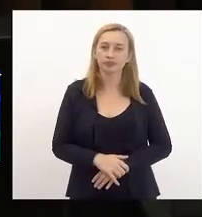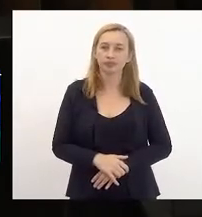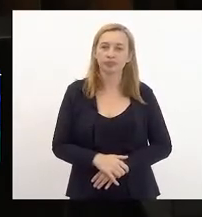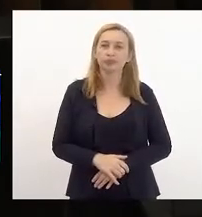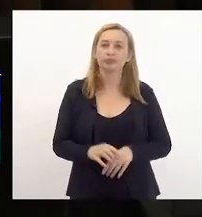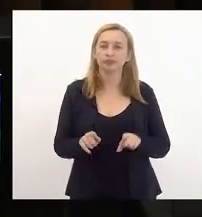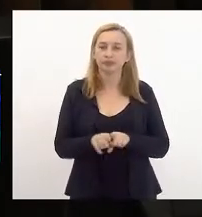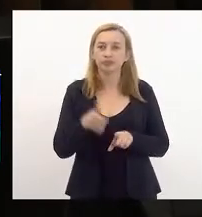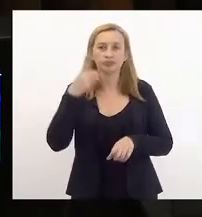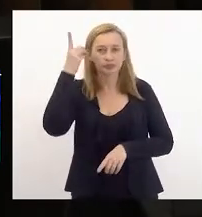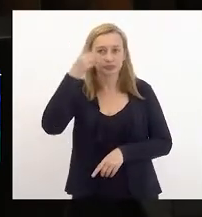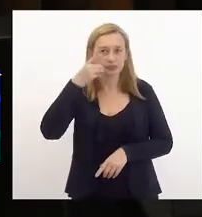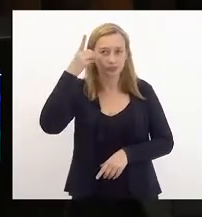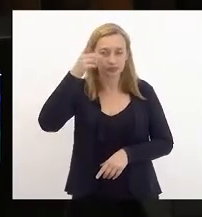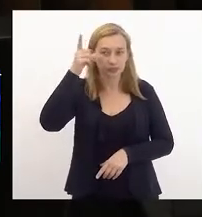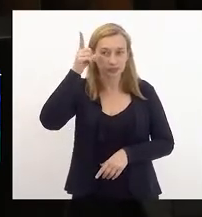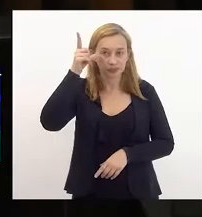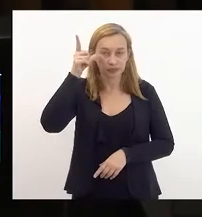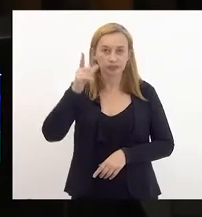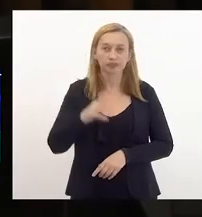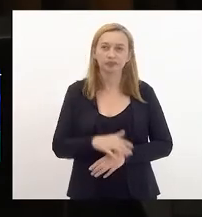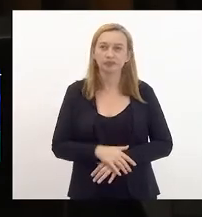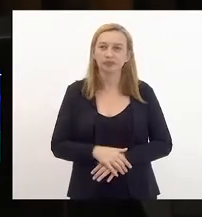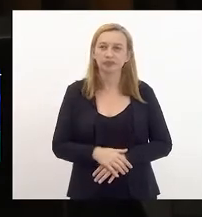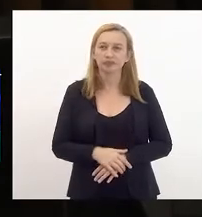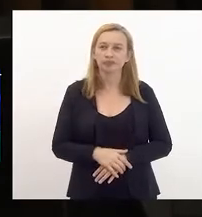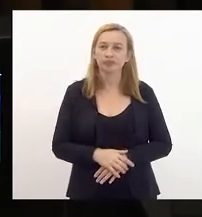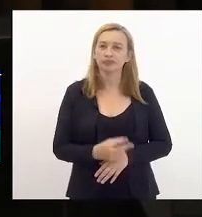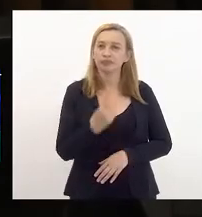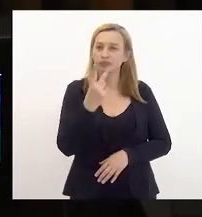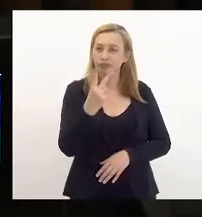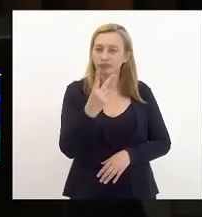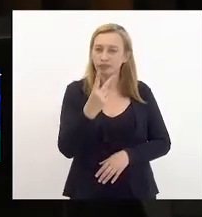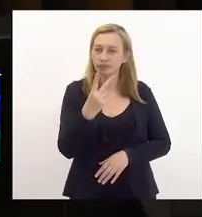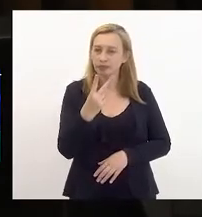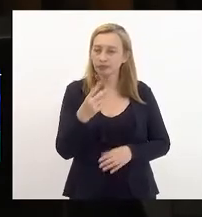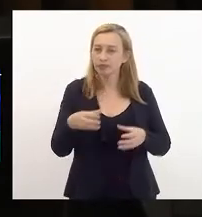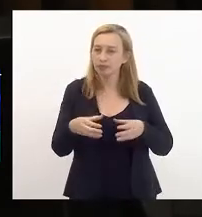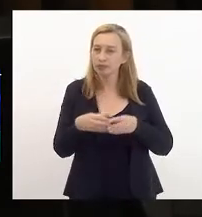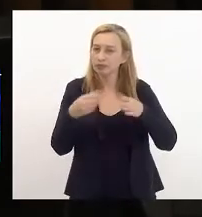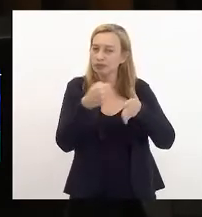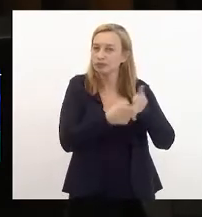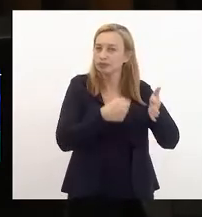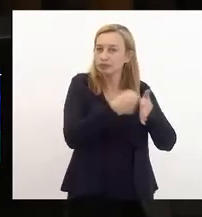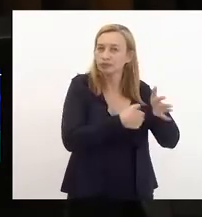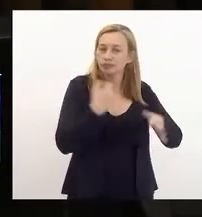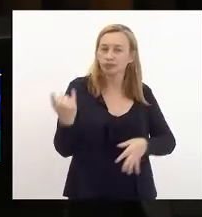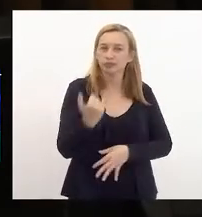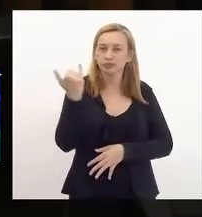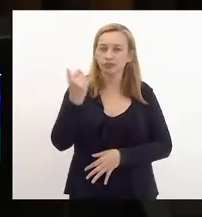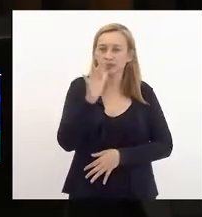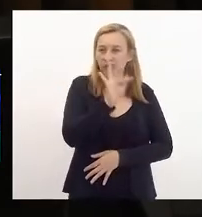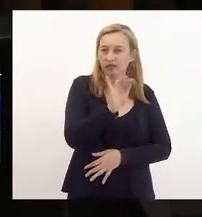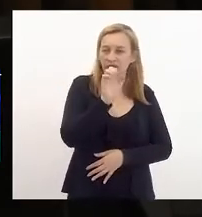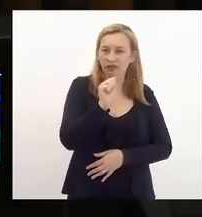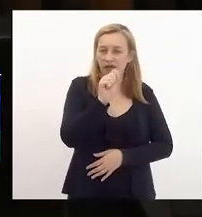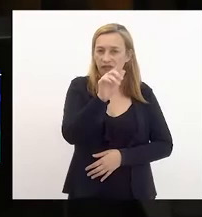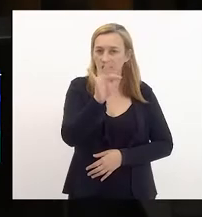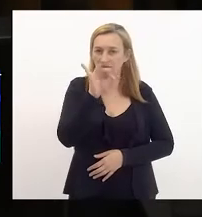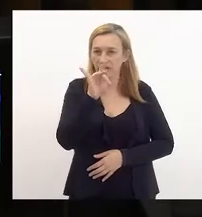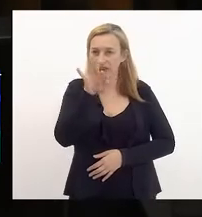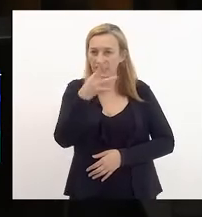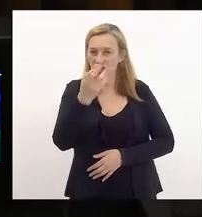também a deputada Lucinha que haviam duas entidades de luta muito importantes, a FAFERG e a